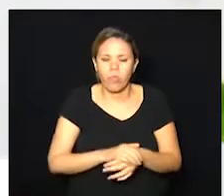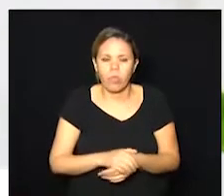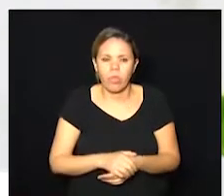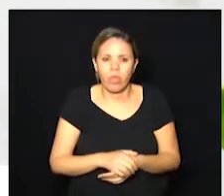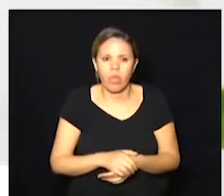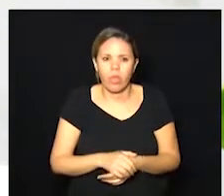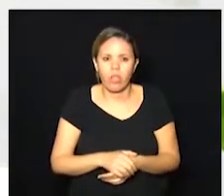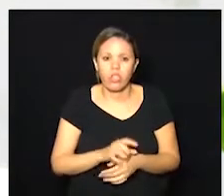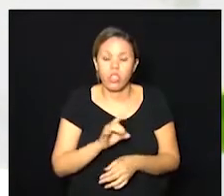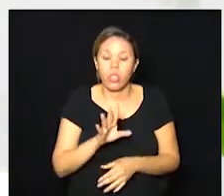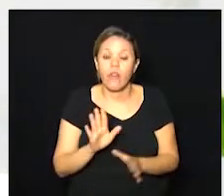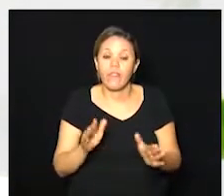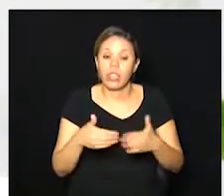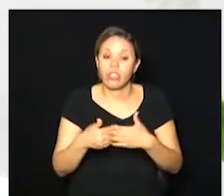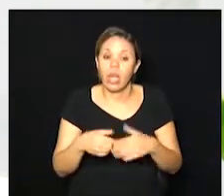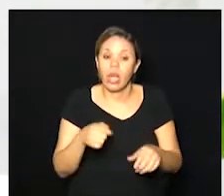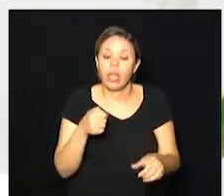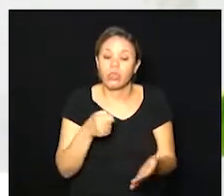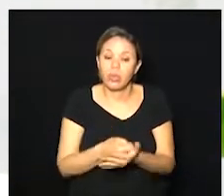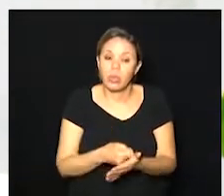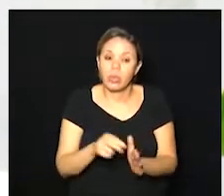não só por questões